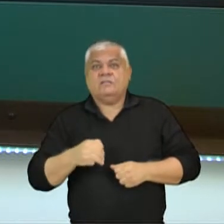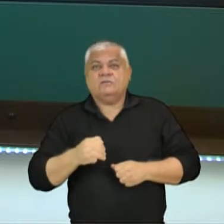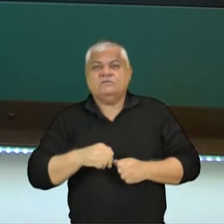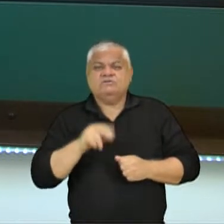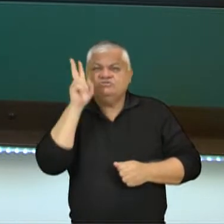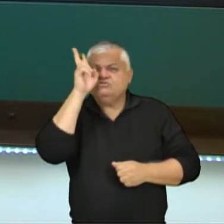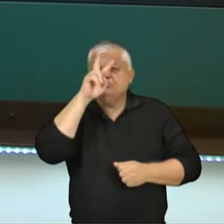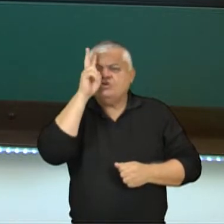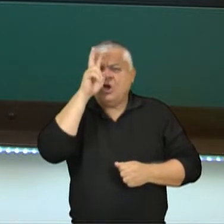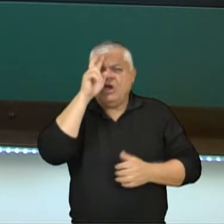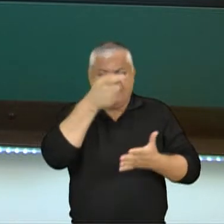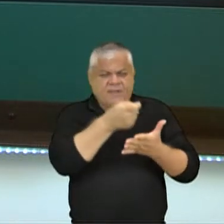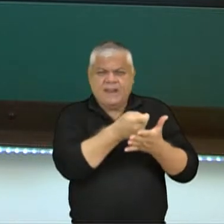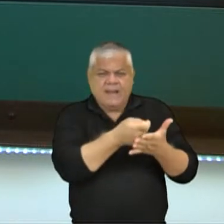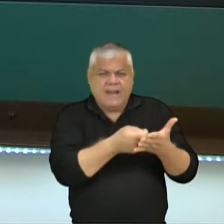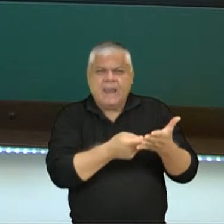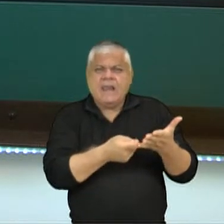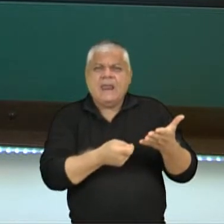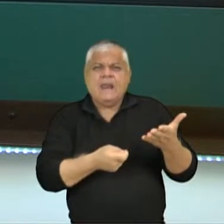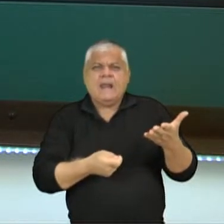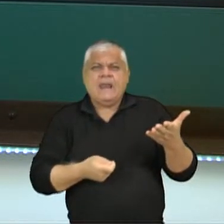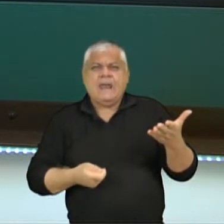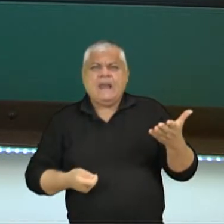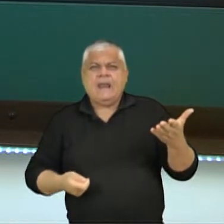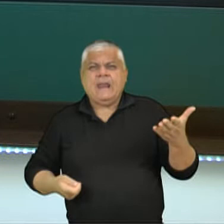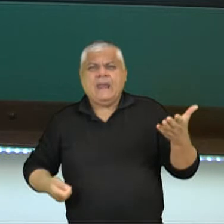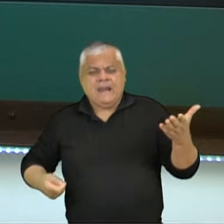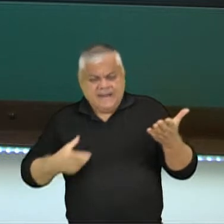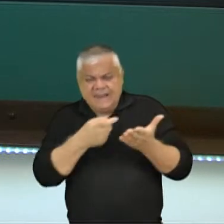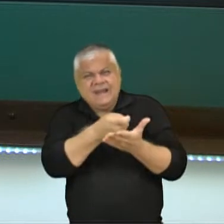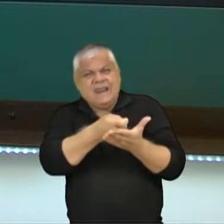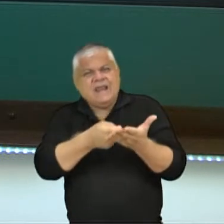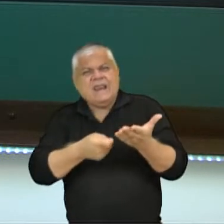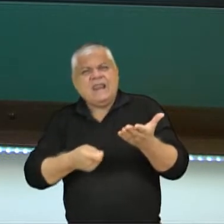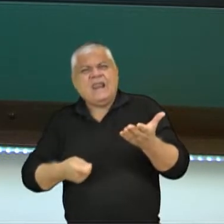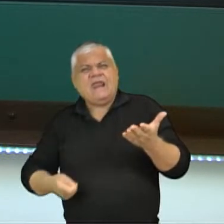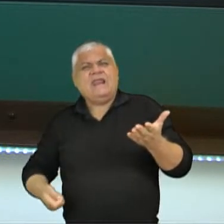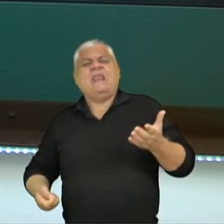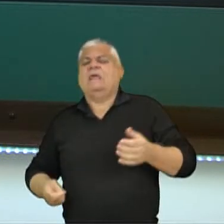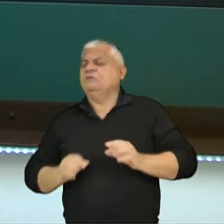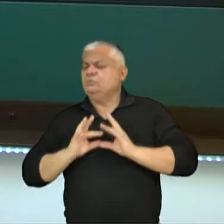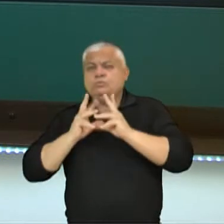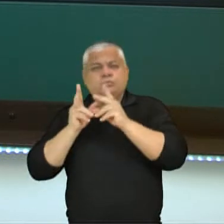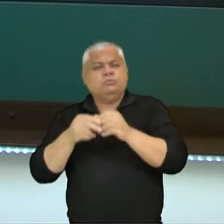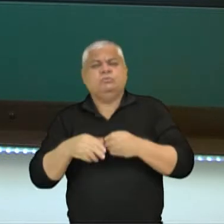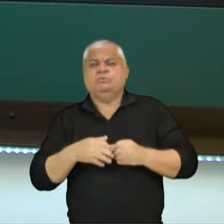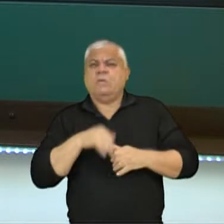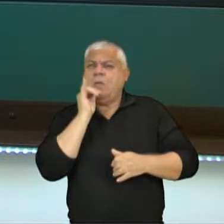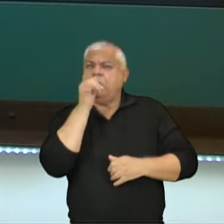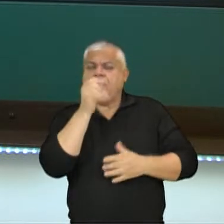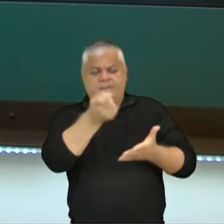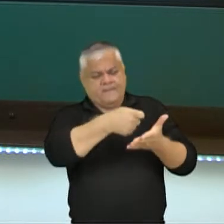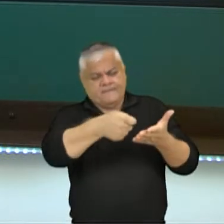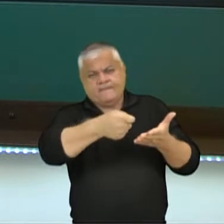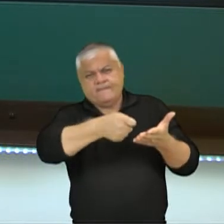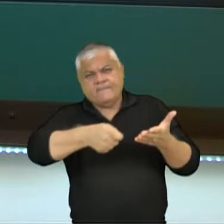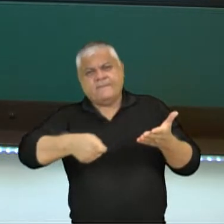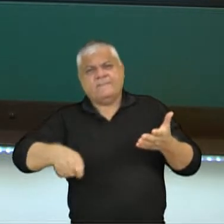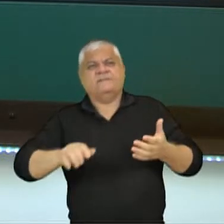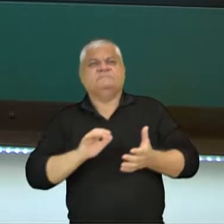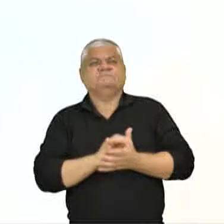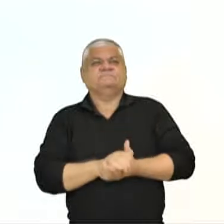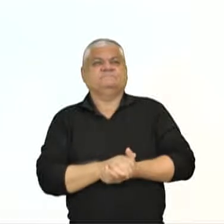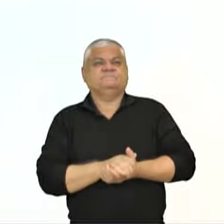hiperrealista. Se você colocasse isso um do lado do outro, você vai ver a progressão de toda a batalha. Era uma outra forma de eles fazerem suas homenagens militares.